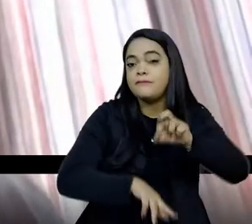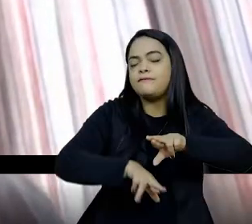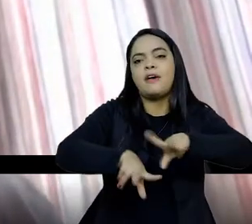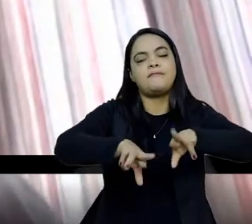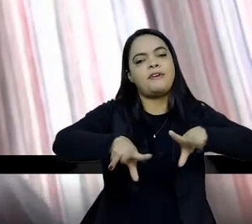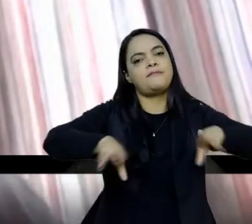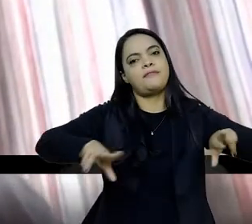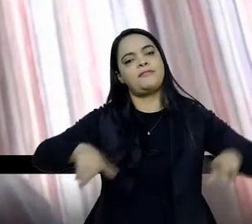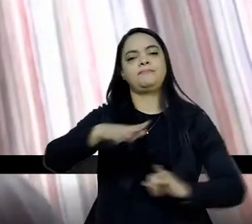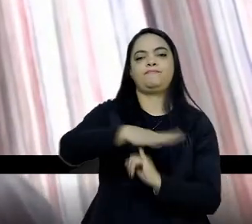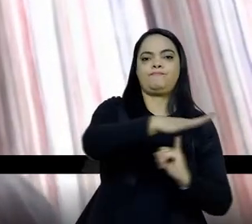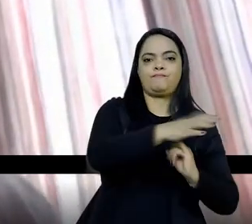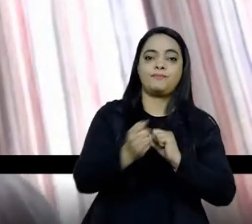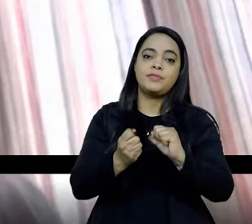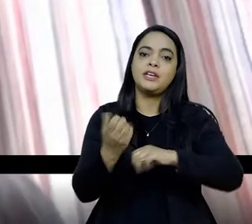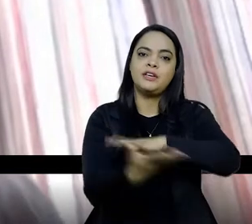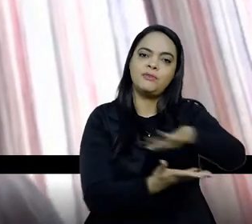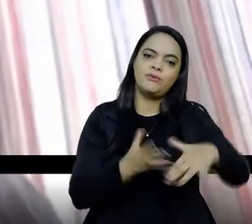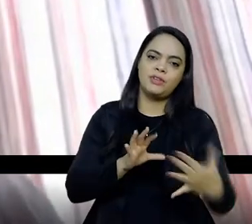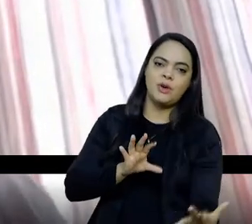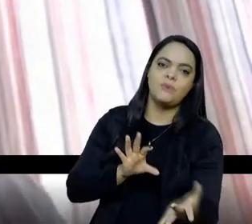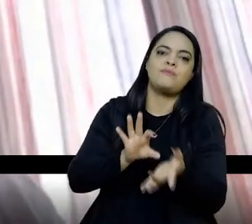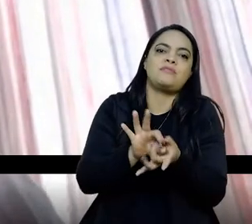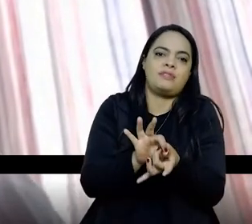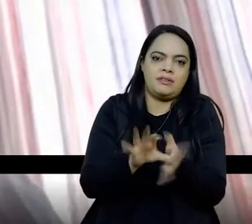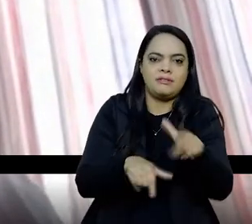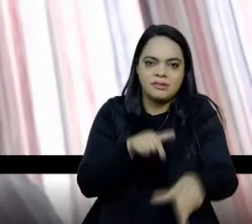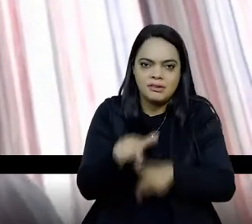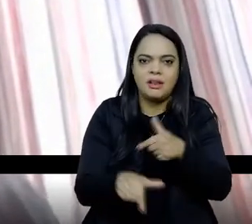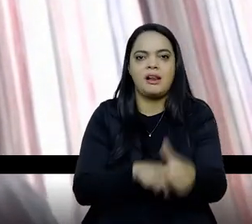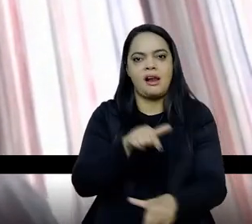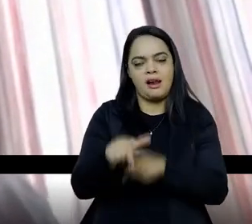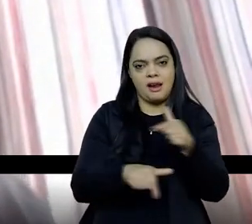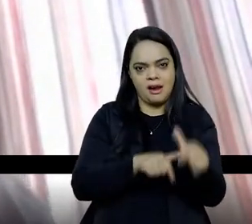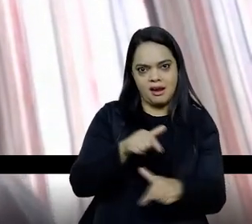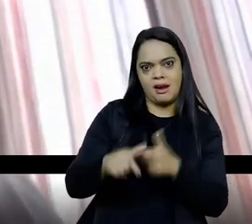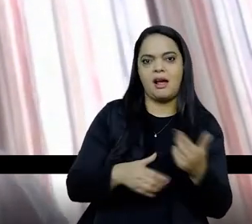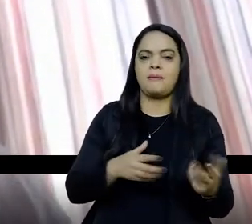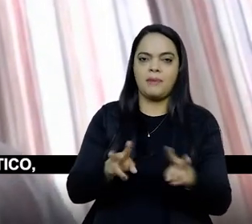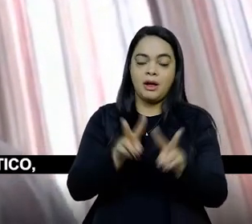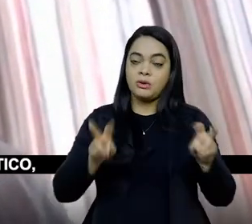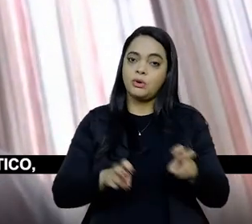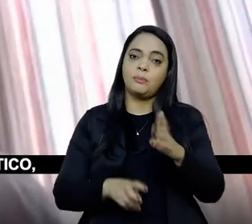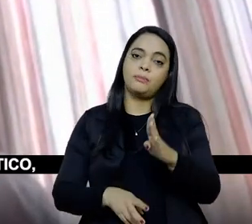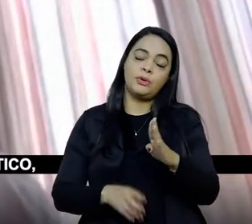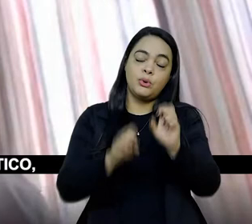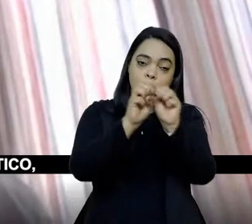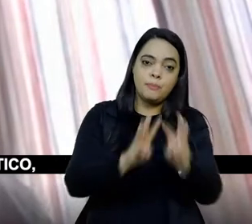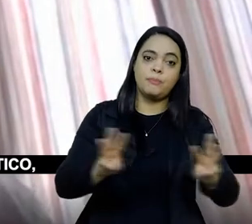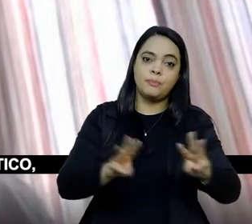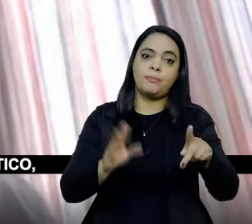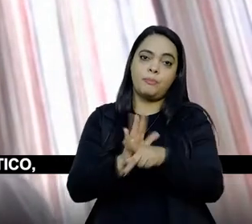instituições que estão envolvidas, então, nessa construção do Portal do Bicentenário. O Portal do